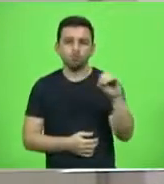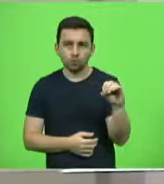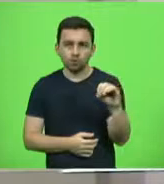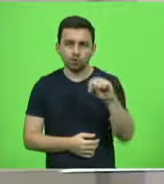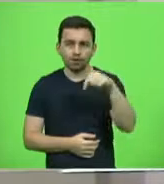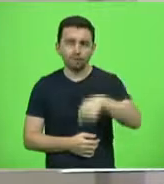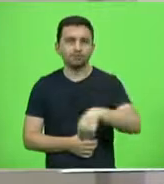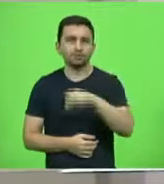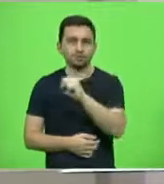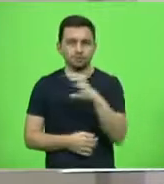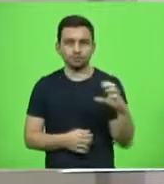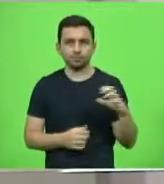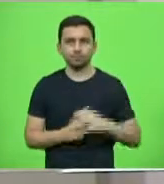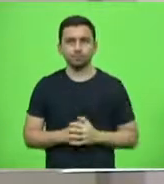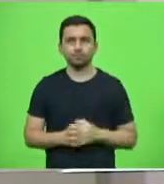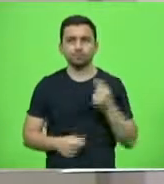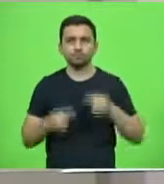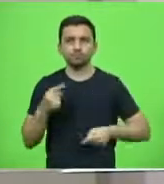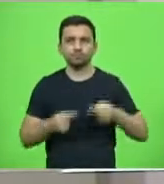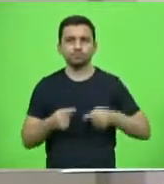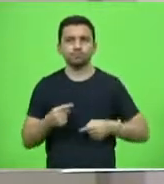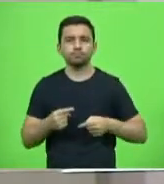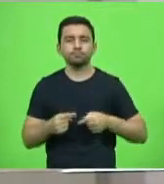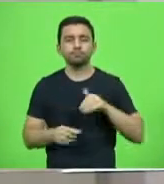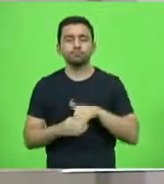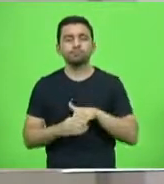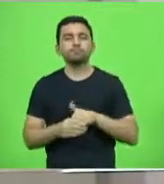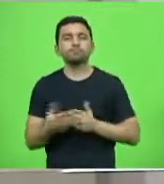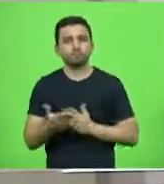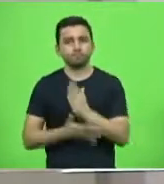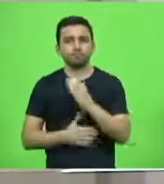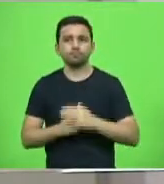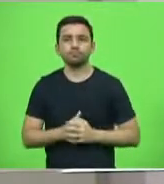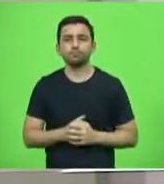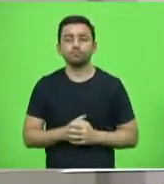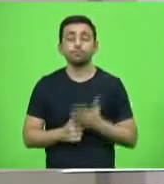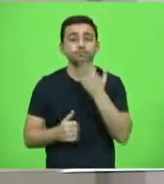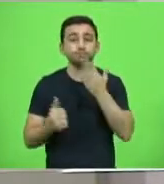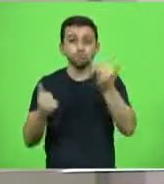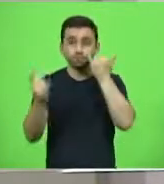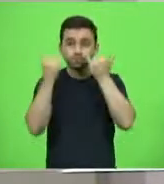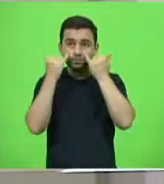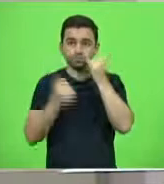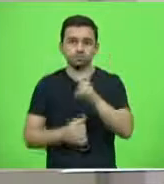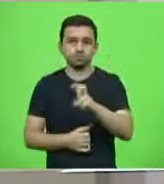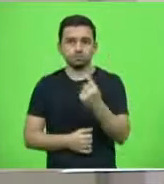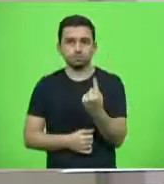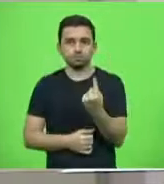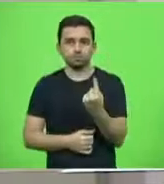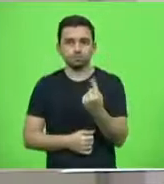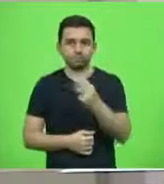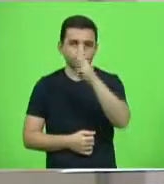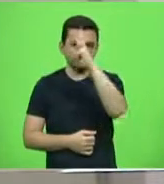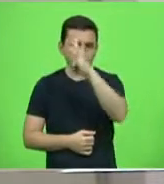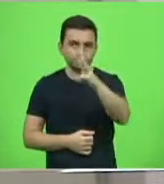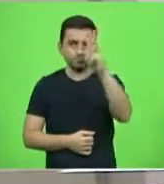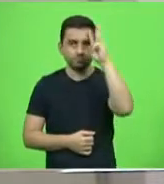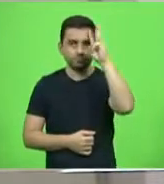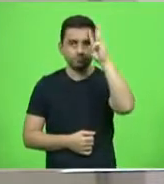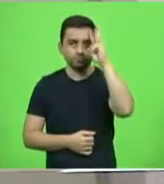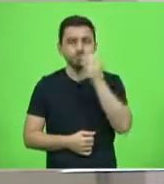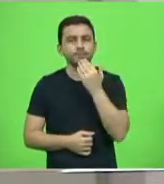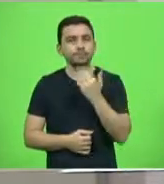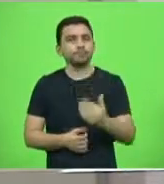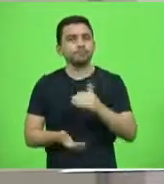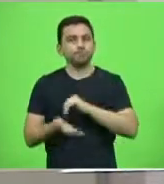Em discussão, em votação, aprovado. Pedido de informação 51, deputado Volney Weber, solicitando